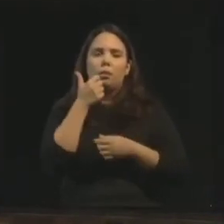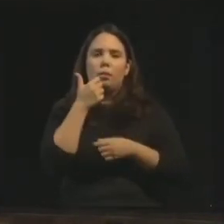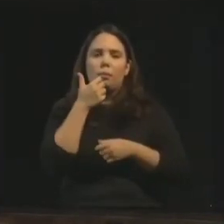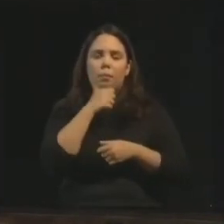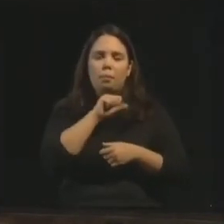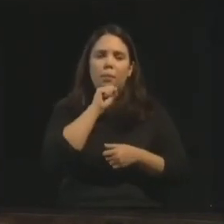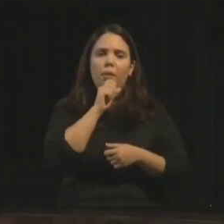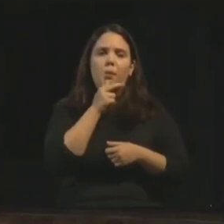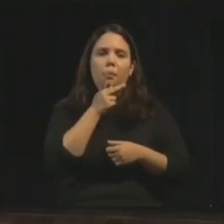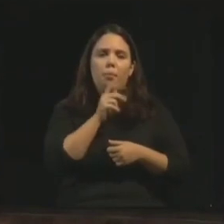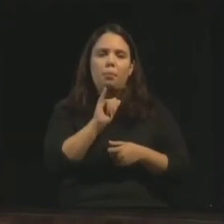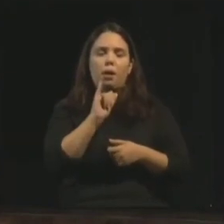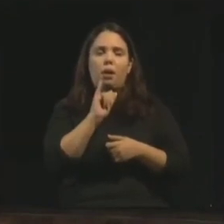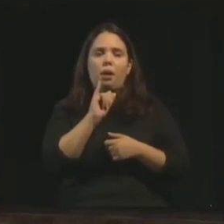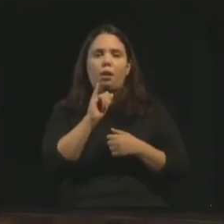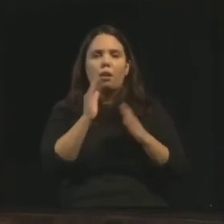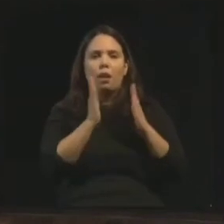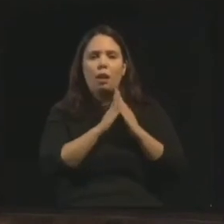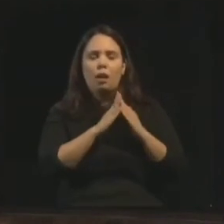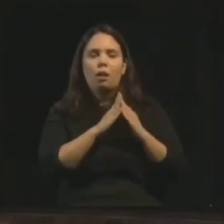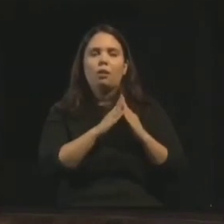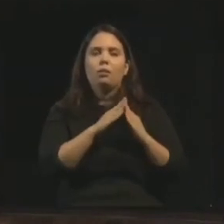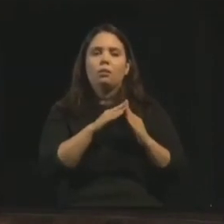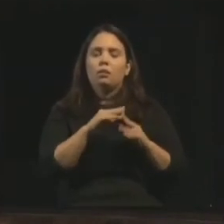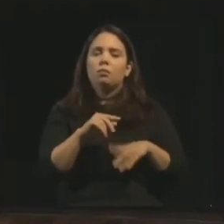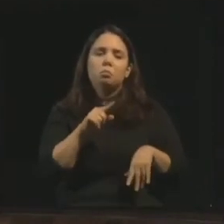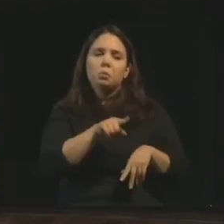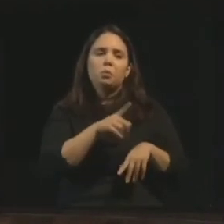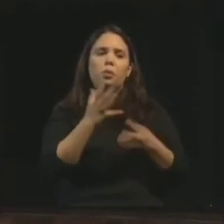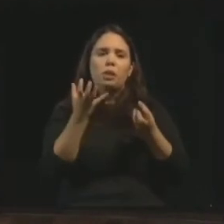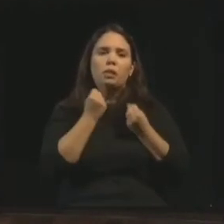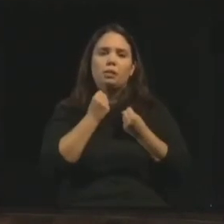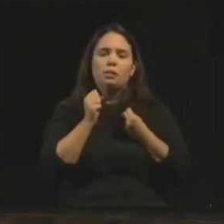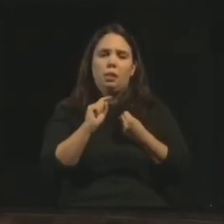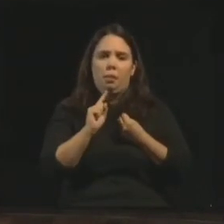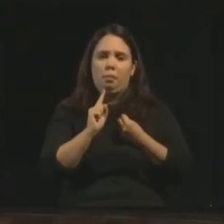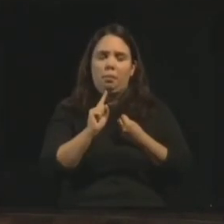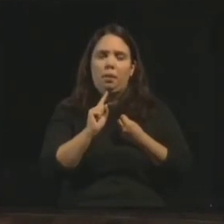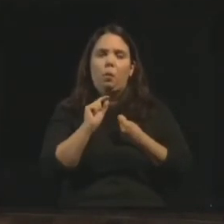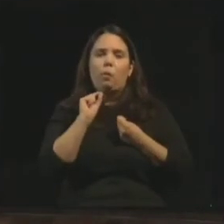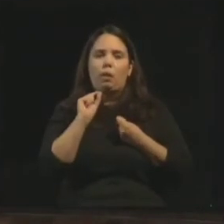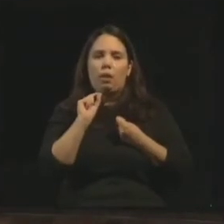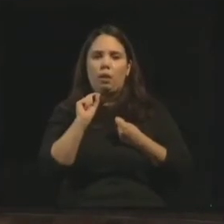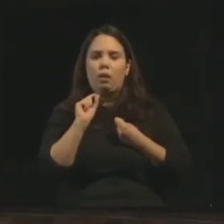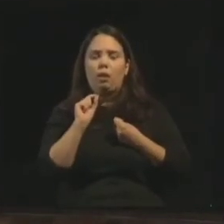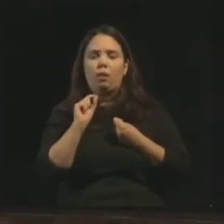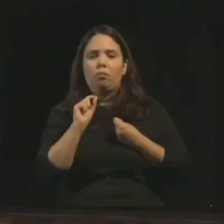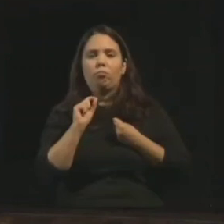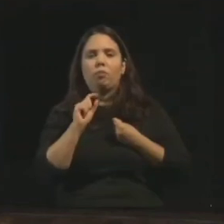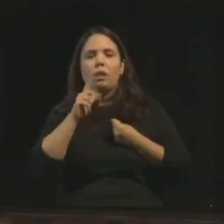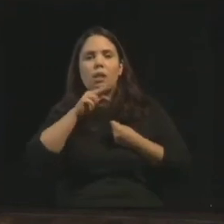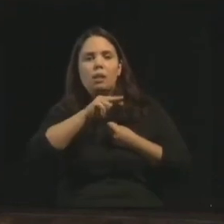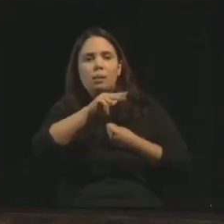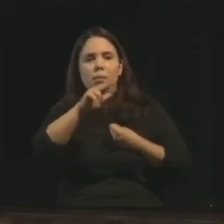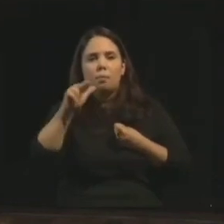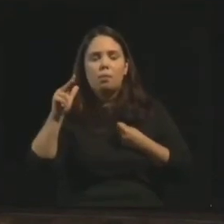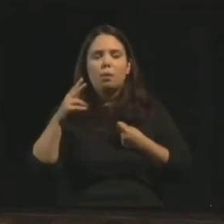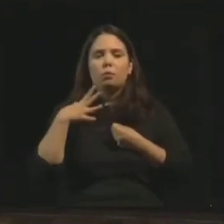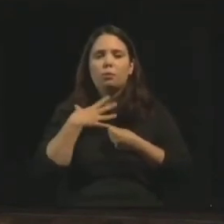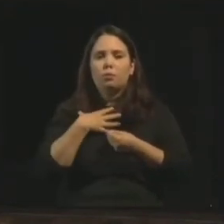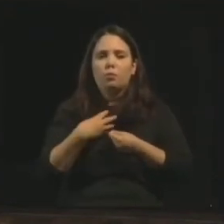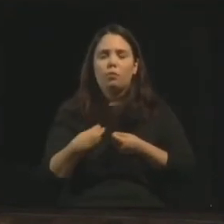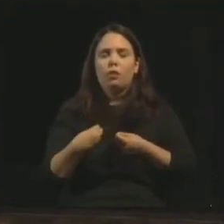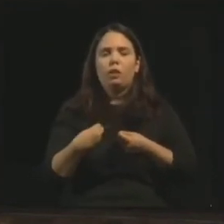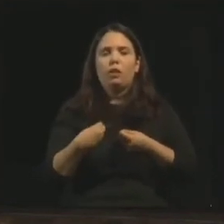de mim e por amor do Evangelho. Que não receba já no presente o cêntuplo de casas, irmãos, irmãs, mães, filhos e